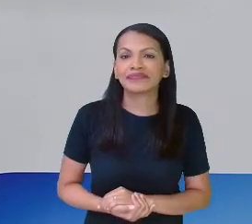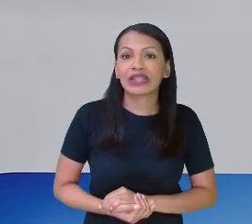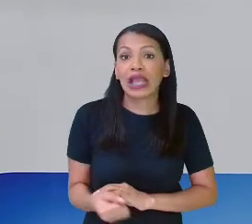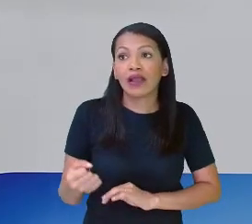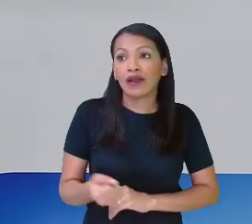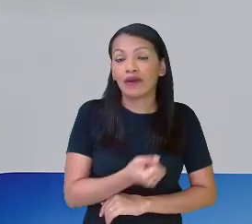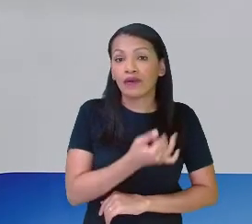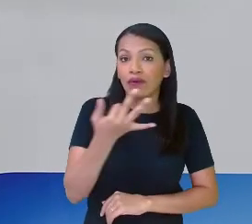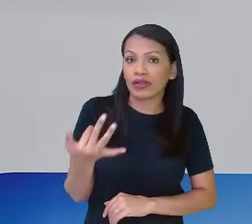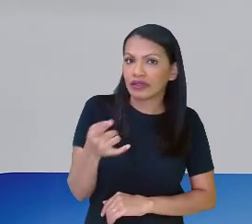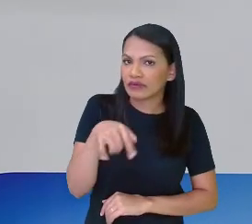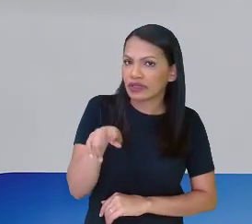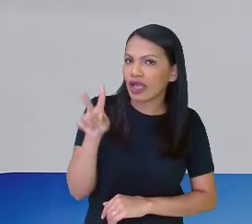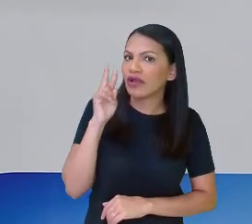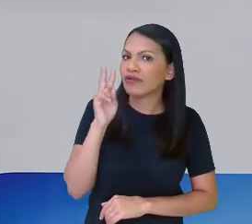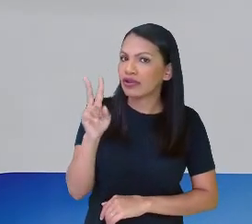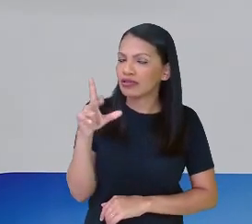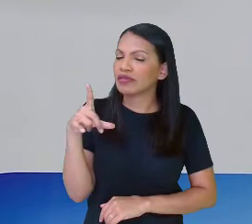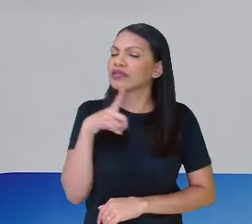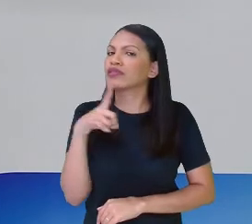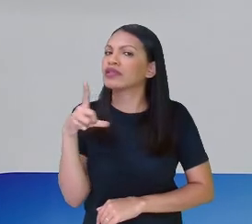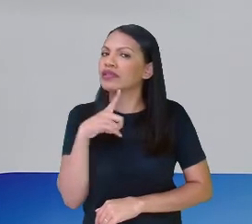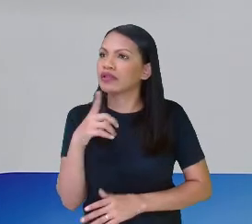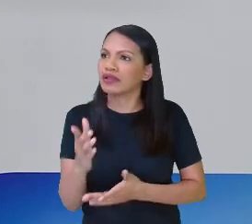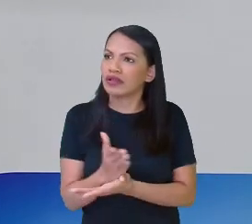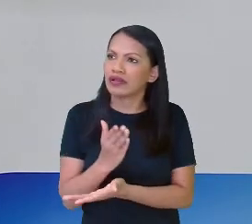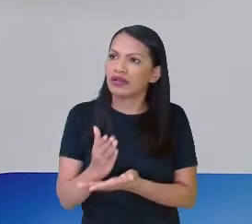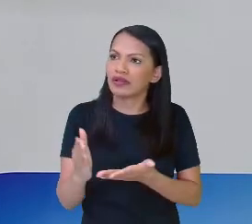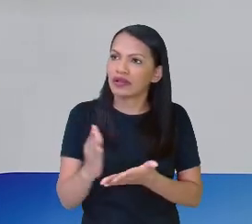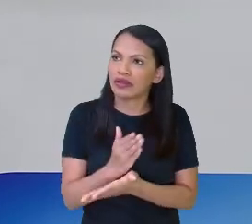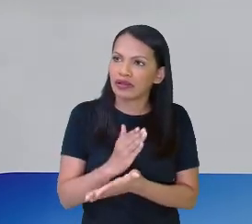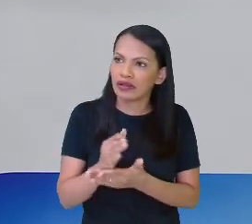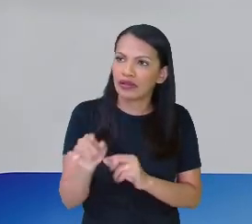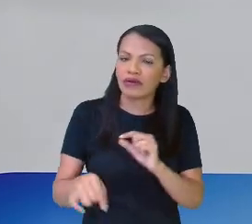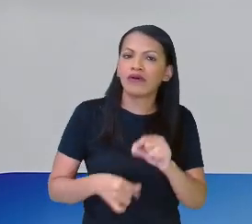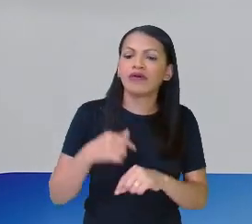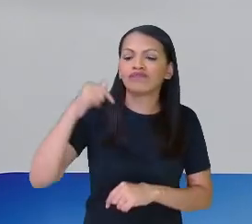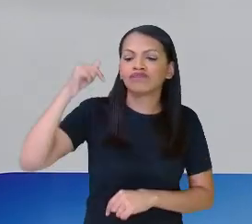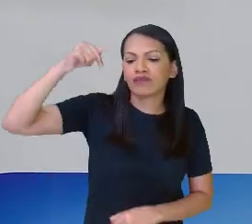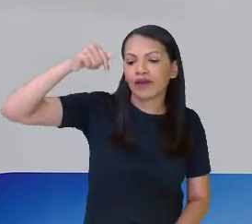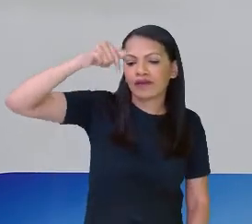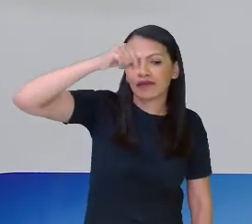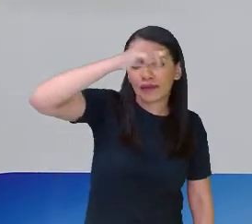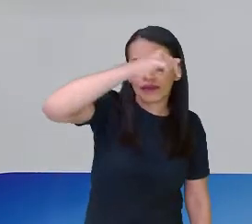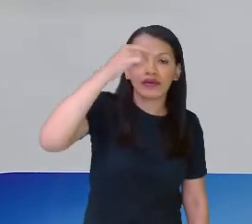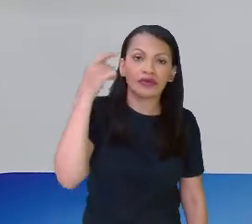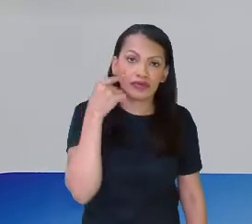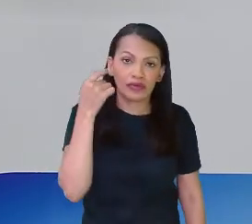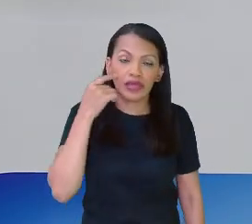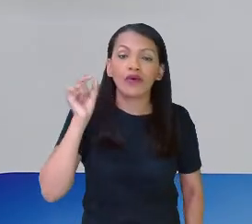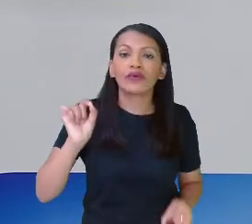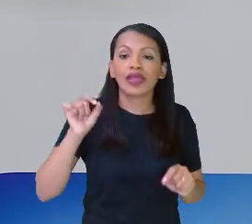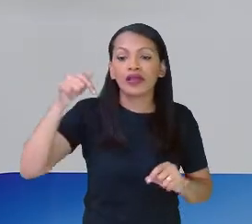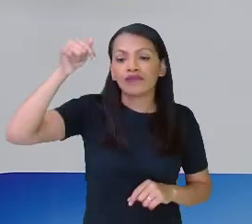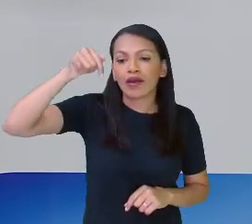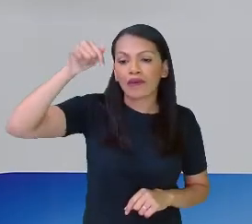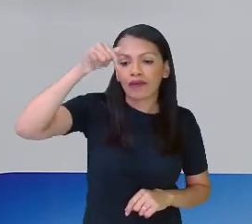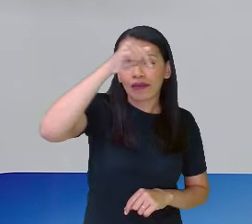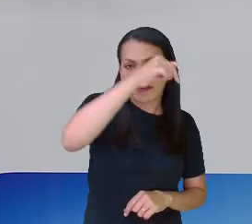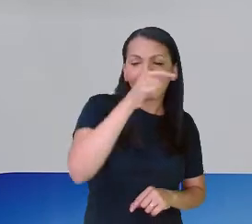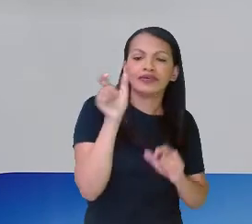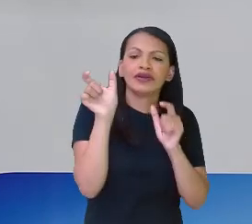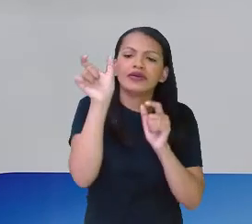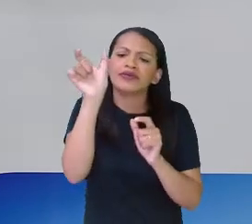Quantas... Vocês estão vendo que tem algumas setas, são 5 setas aqui apontando que são das colunas. Para